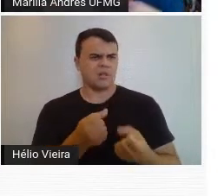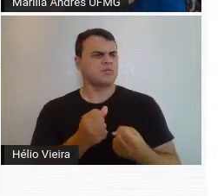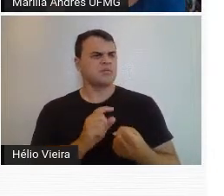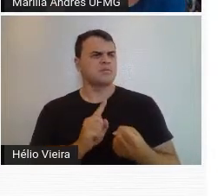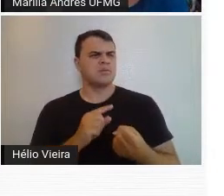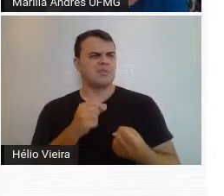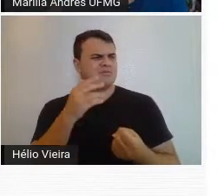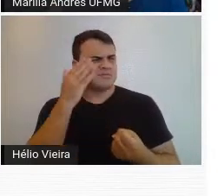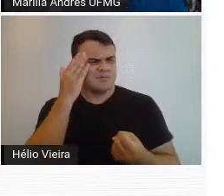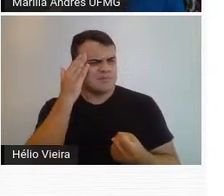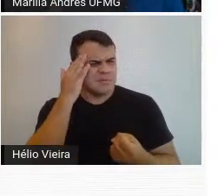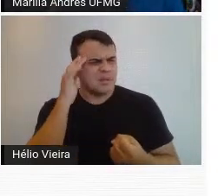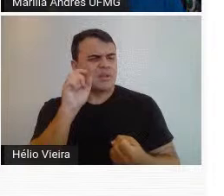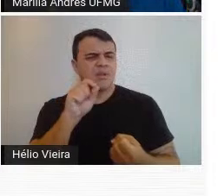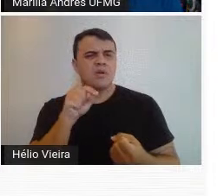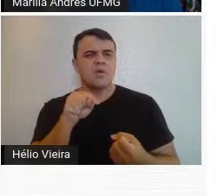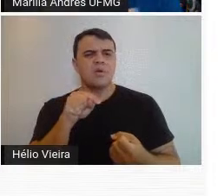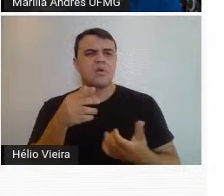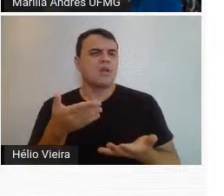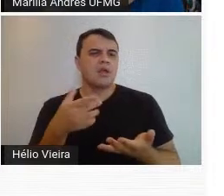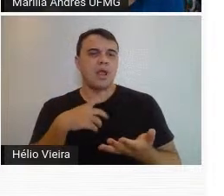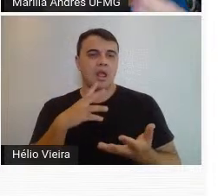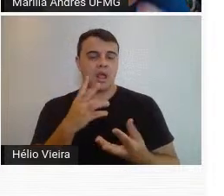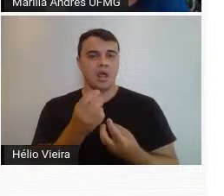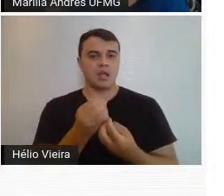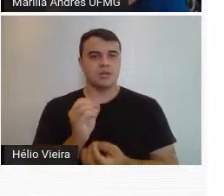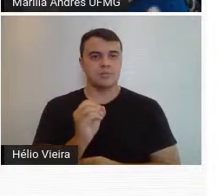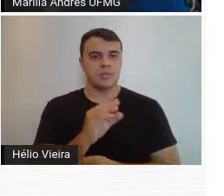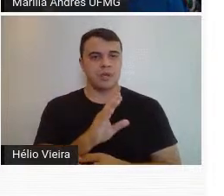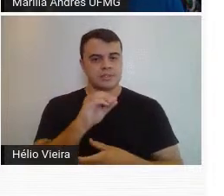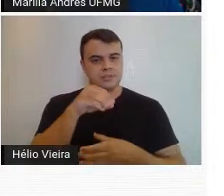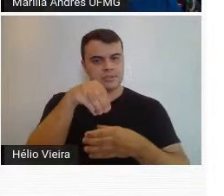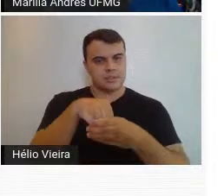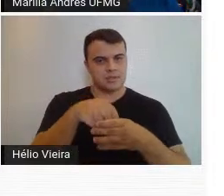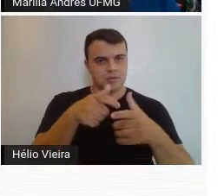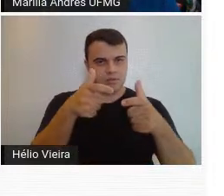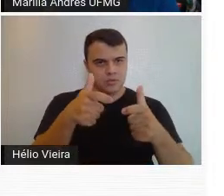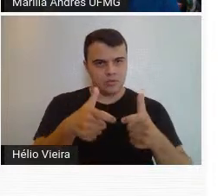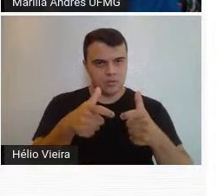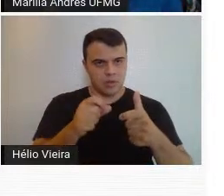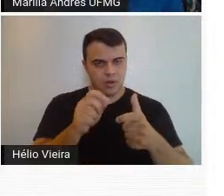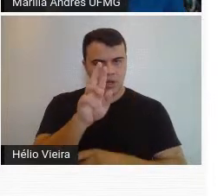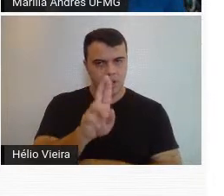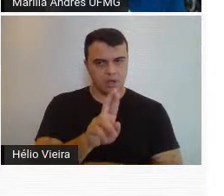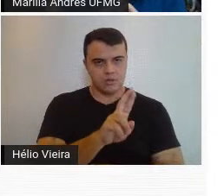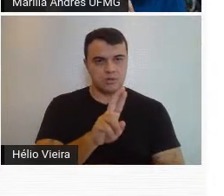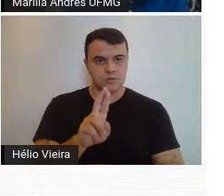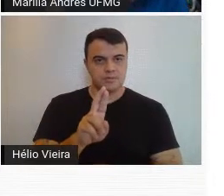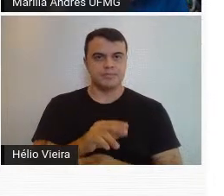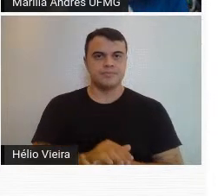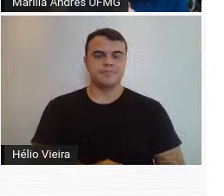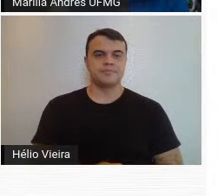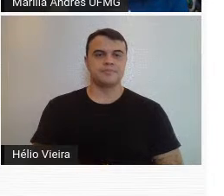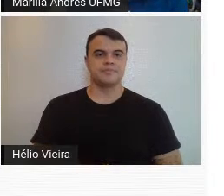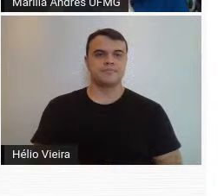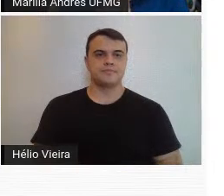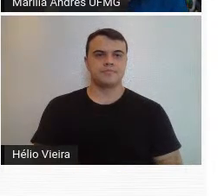compreensão da arte moderna dentro de um espaço religioso. Mas,